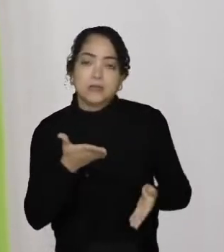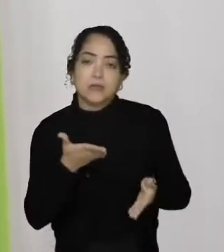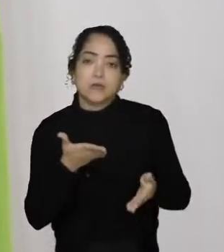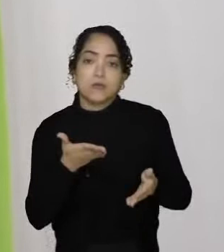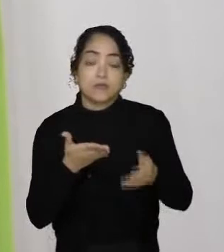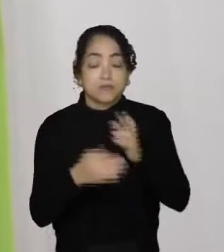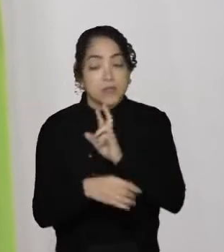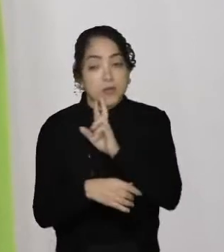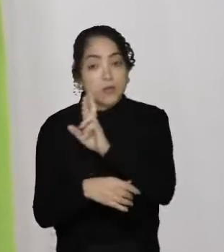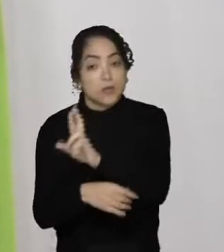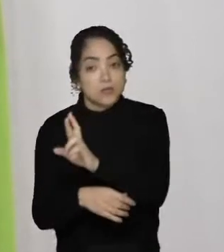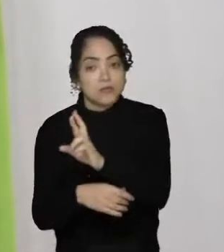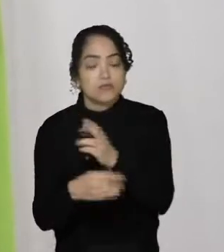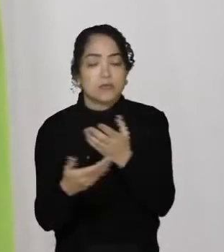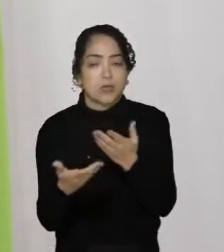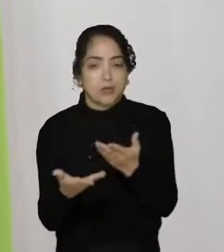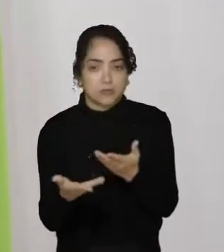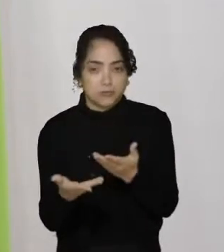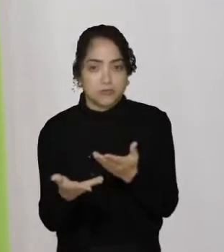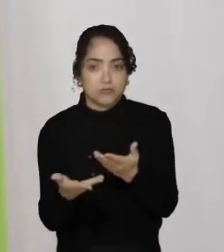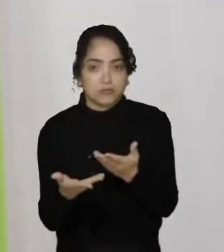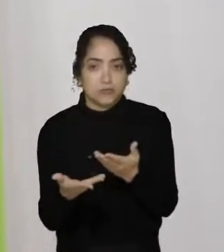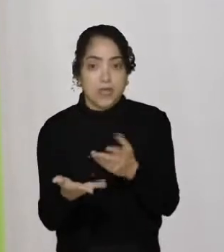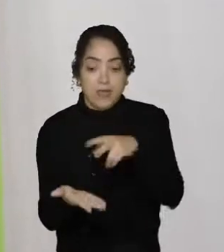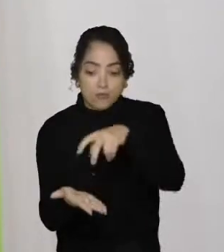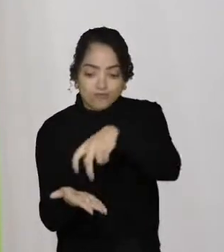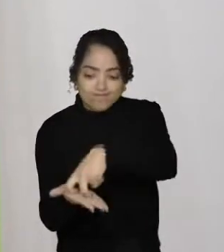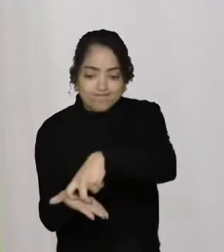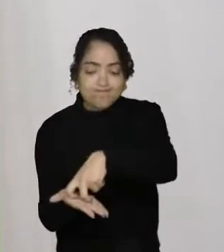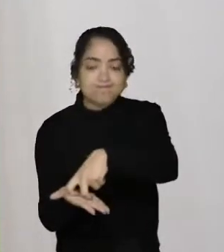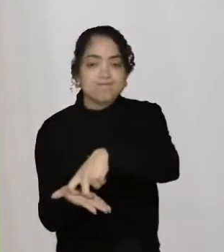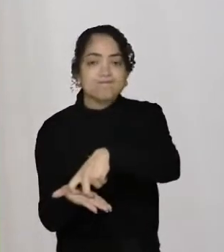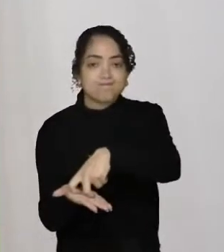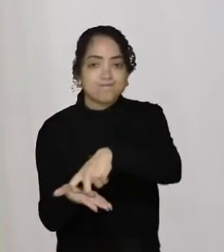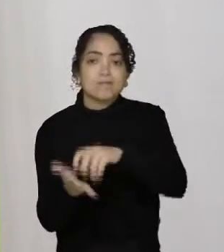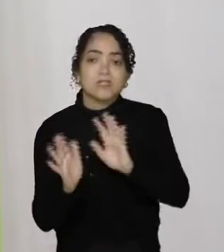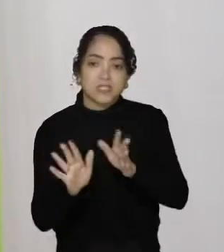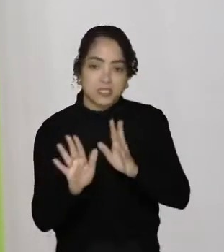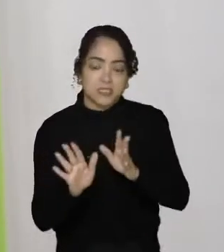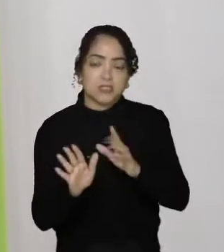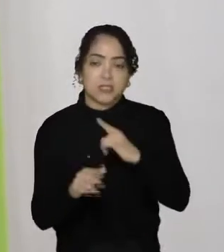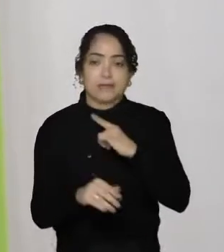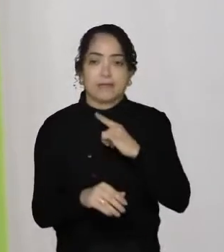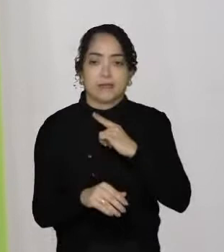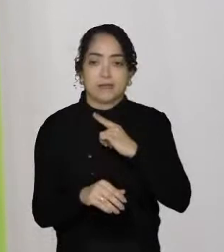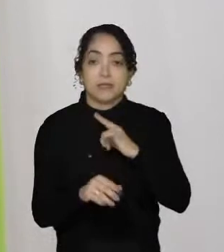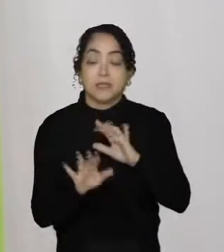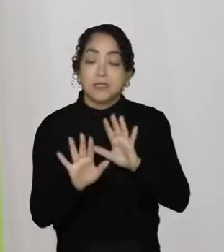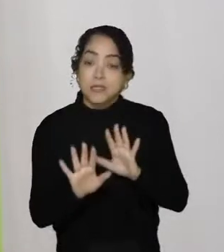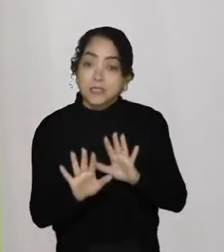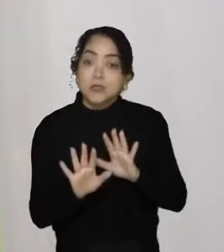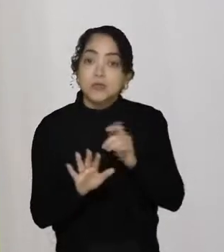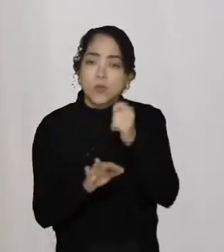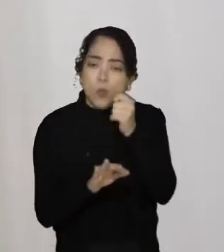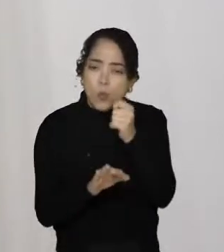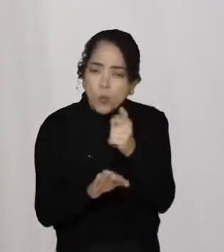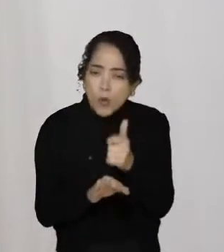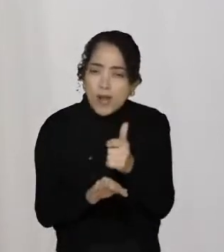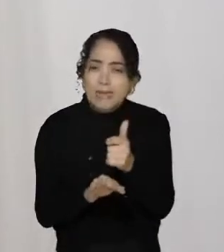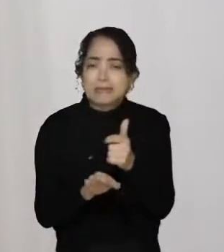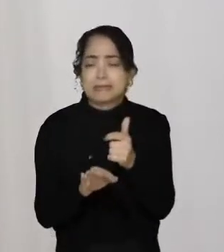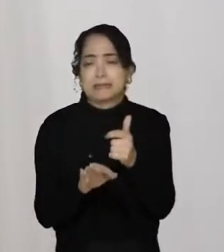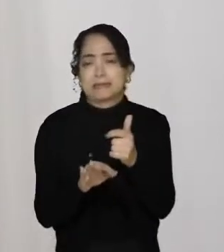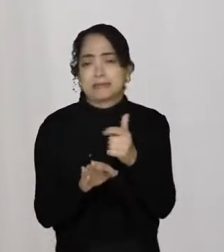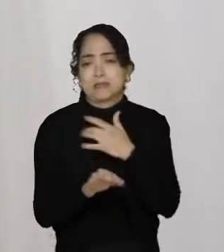resultado e o castigo que ele já mereceu. E eu quase fiquei com pena.